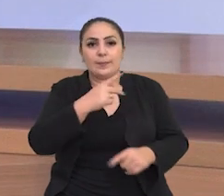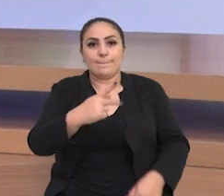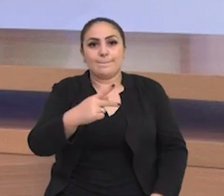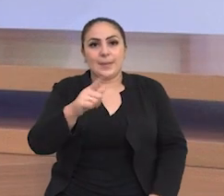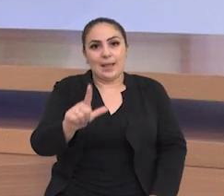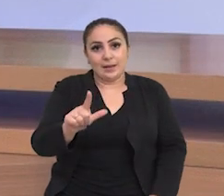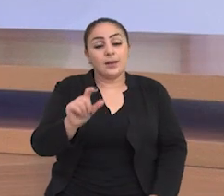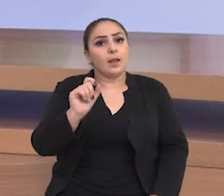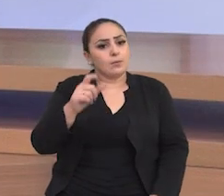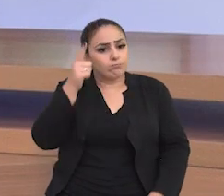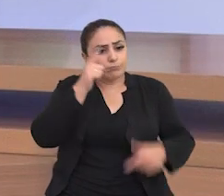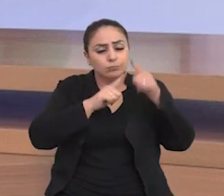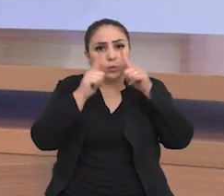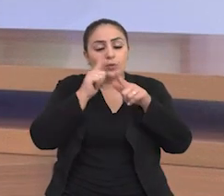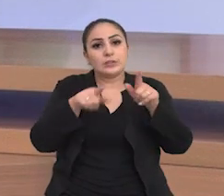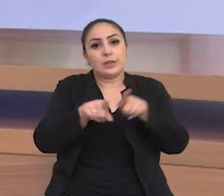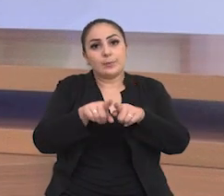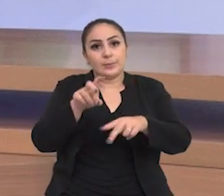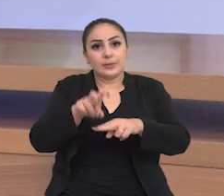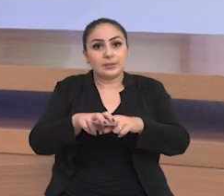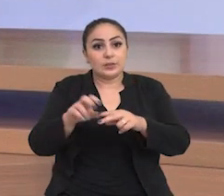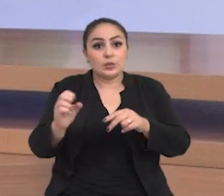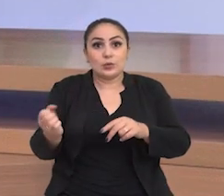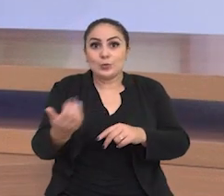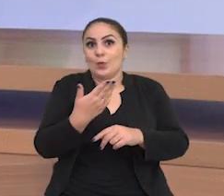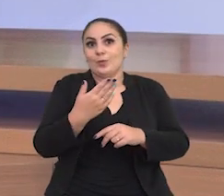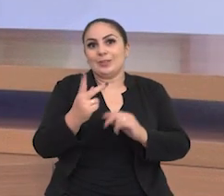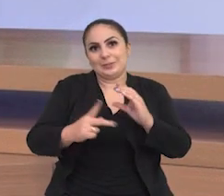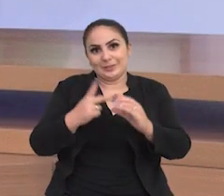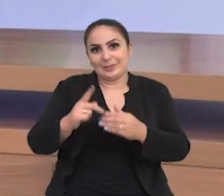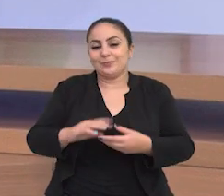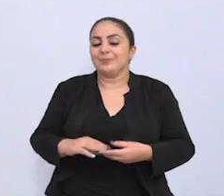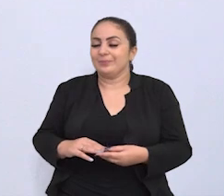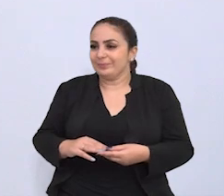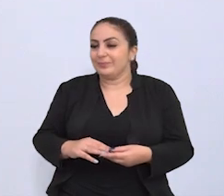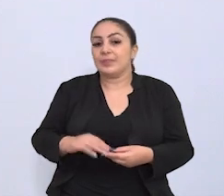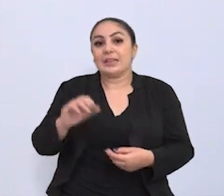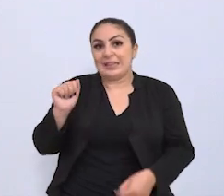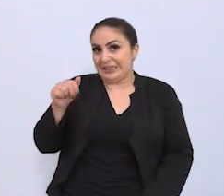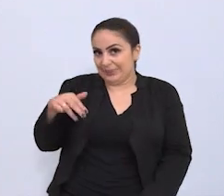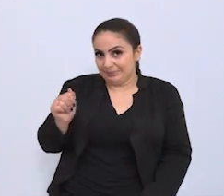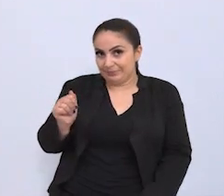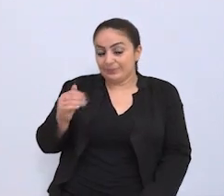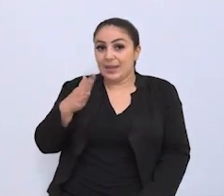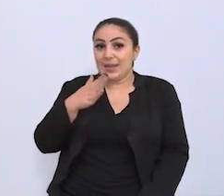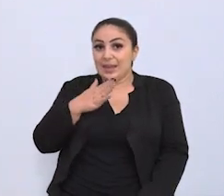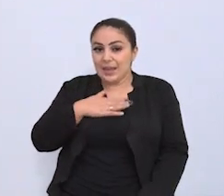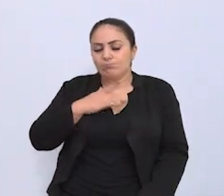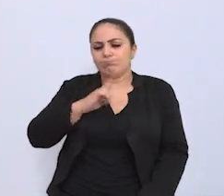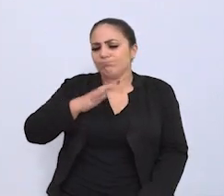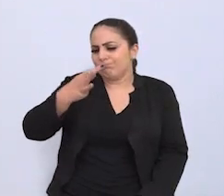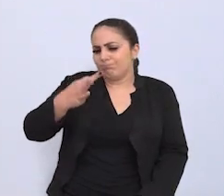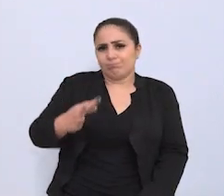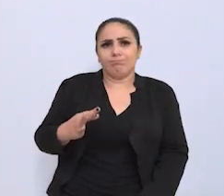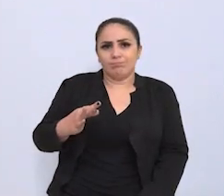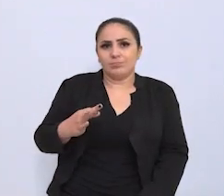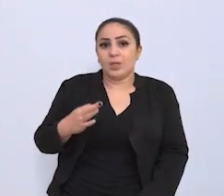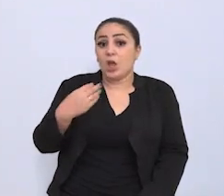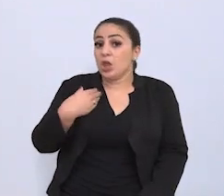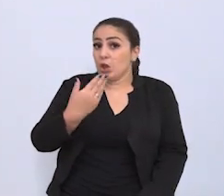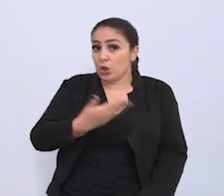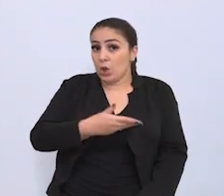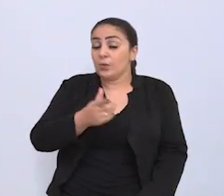do PL que conquistou uma cadeira inédita na Câmara. Ana, eu tinha certeza